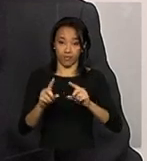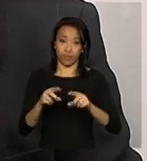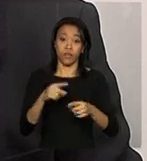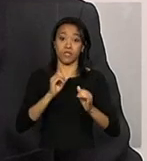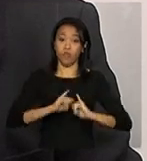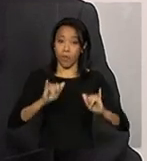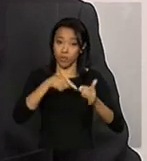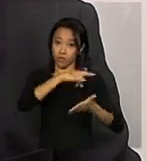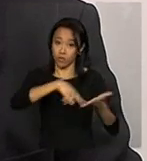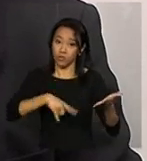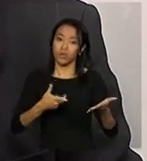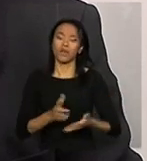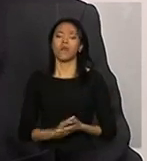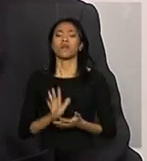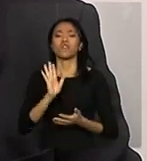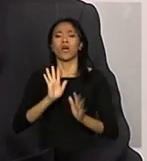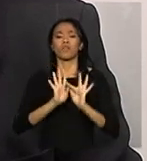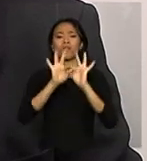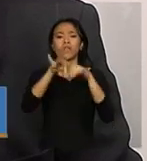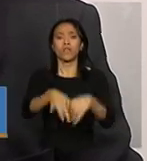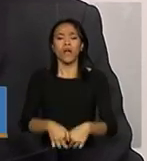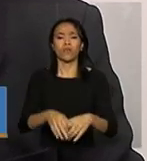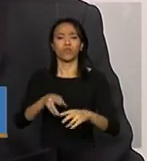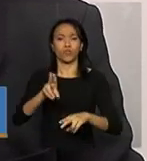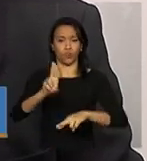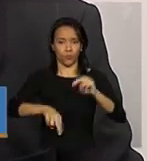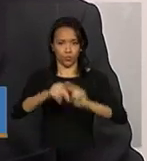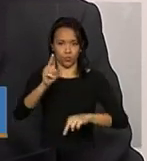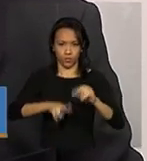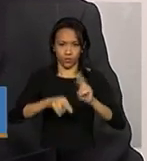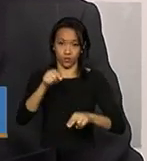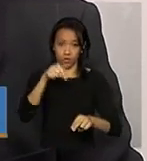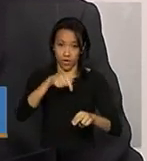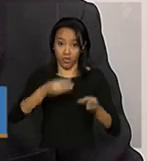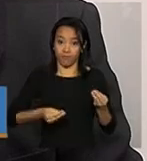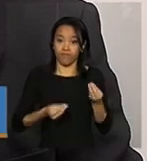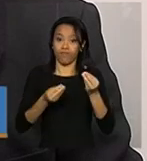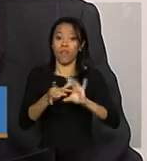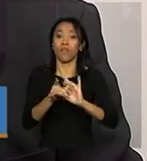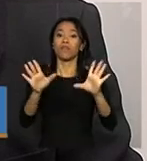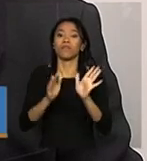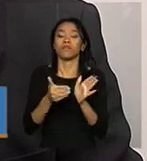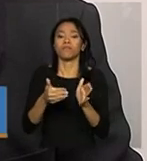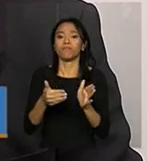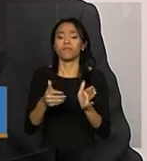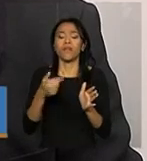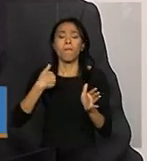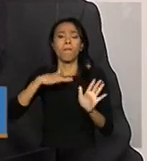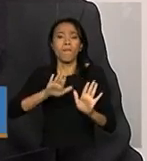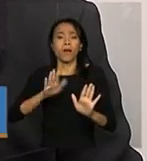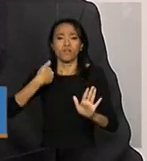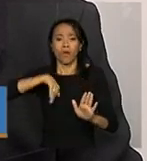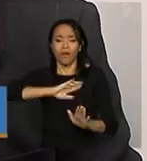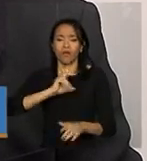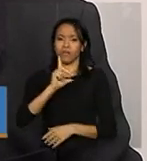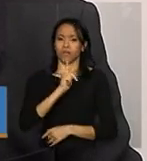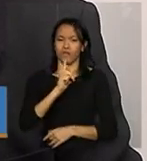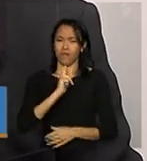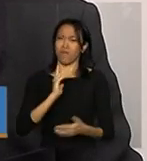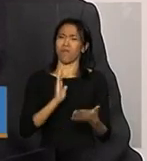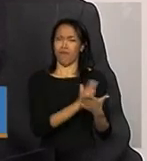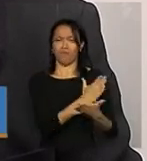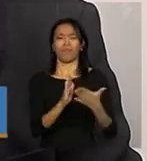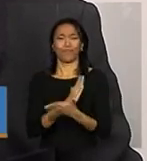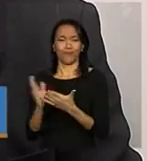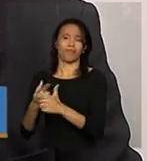foi disponibilizado no final de julho, né? Mas nós tivemos alguns problemas